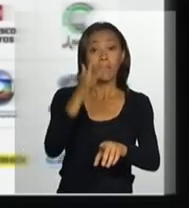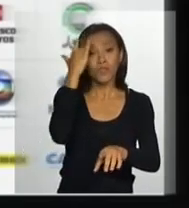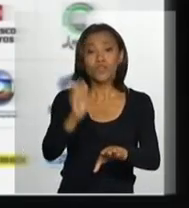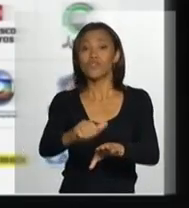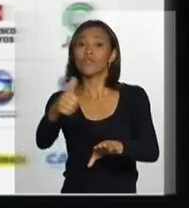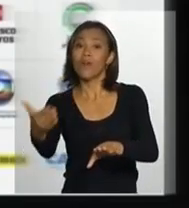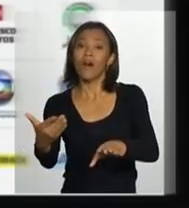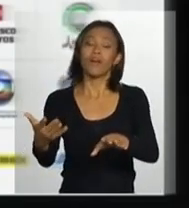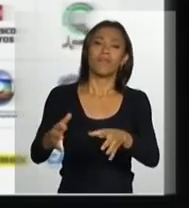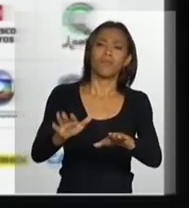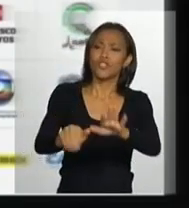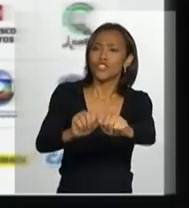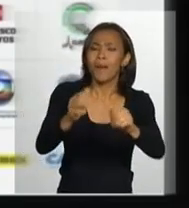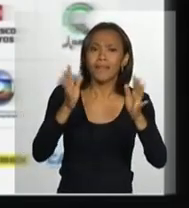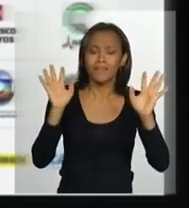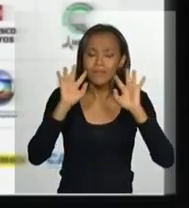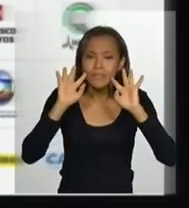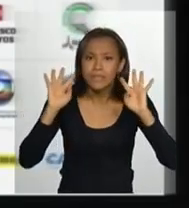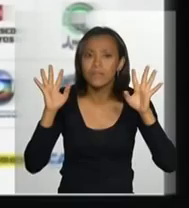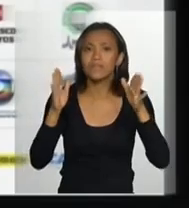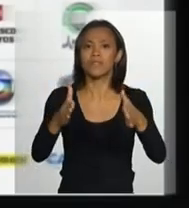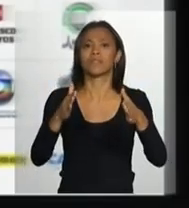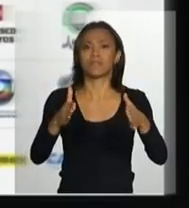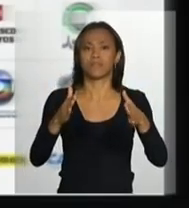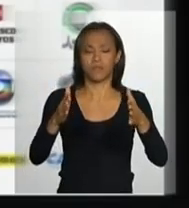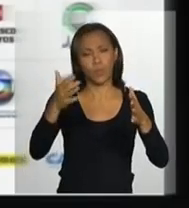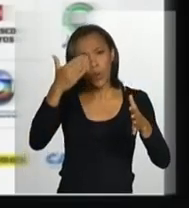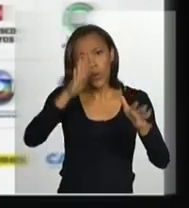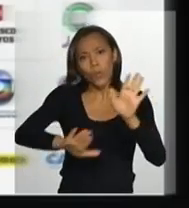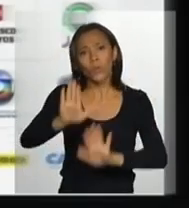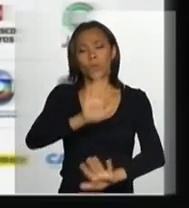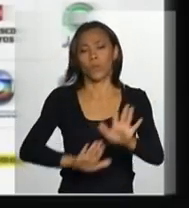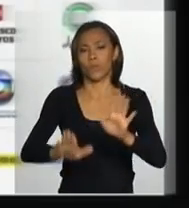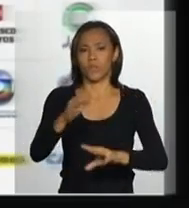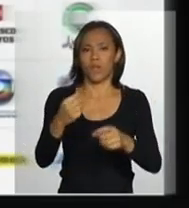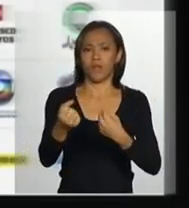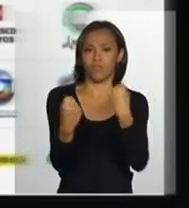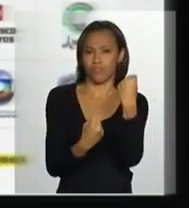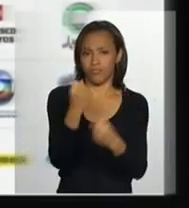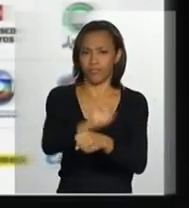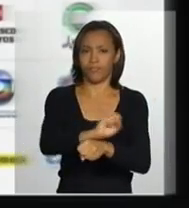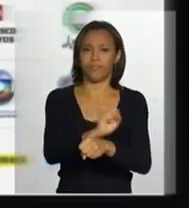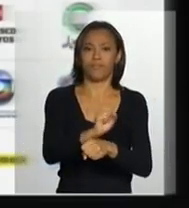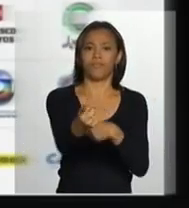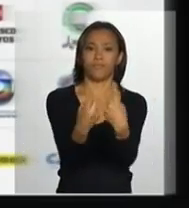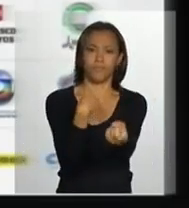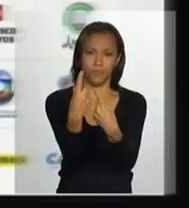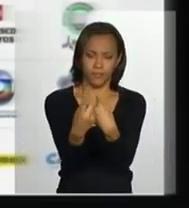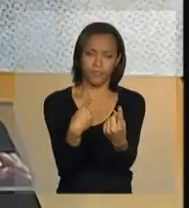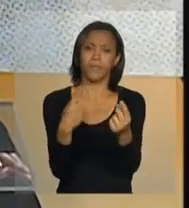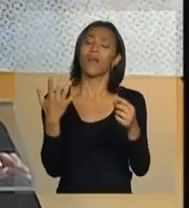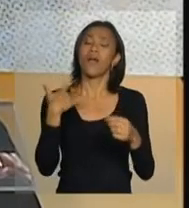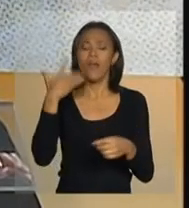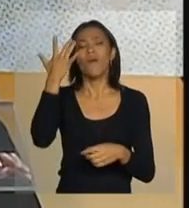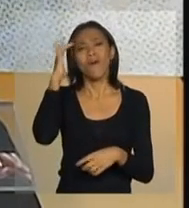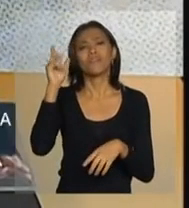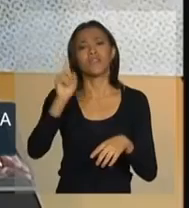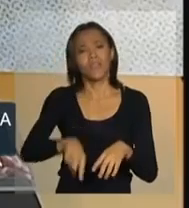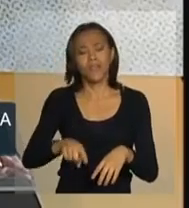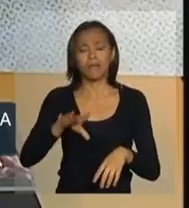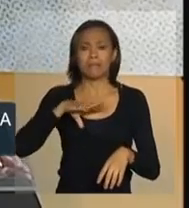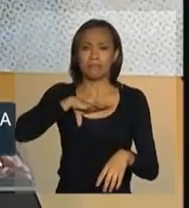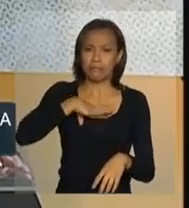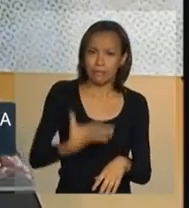clientela, para chamar a atenção da conscientização do trânsito. Porque eu acho que esse é o grande